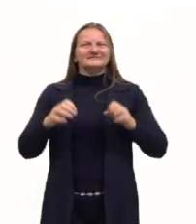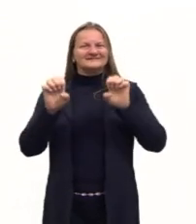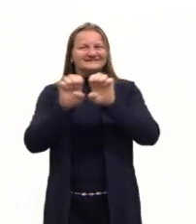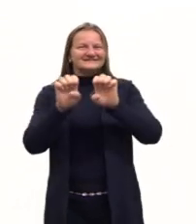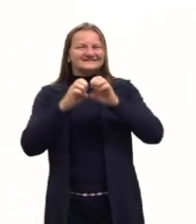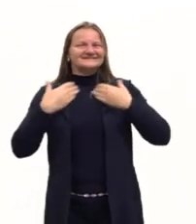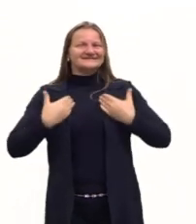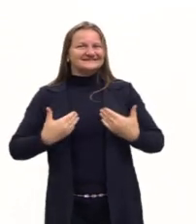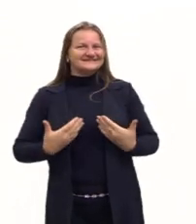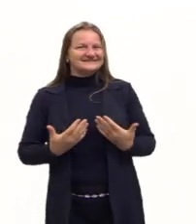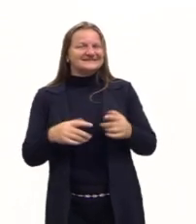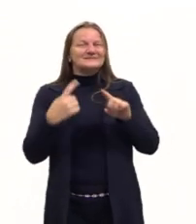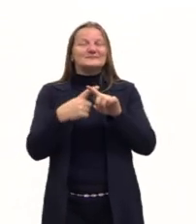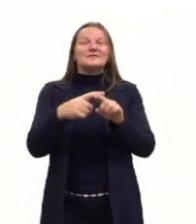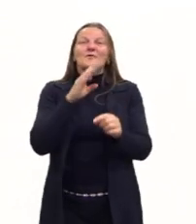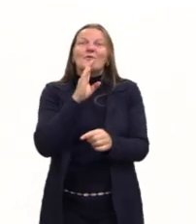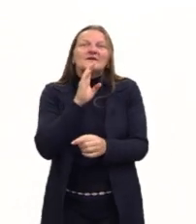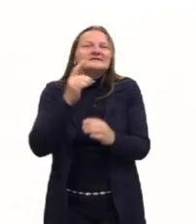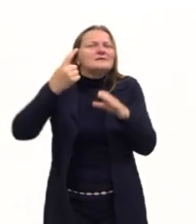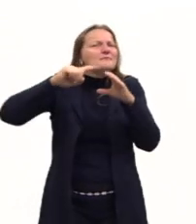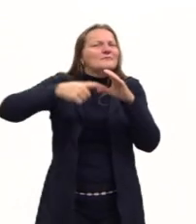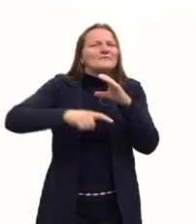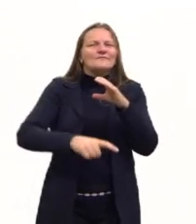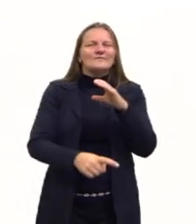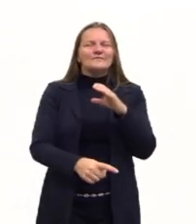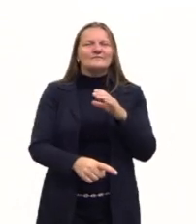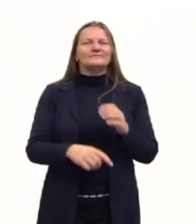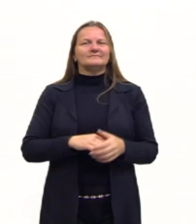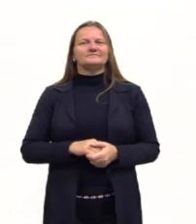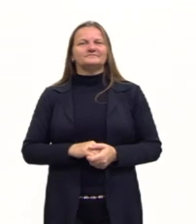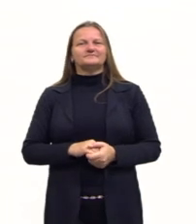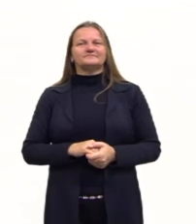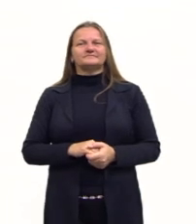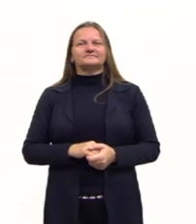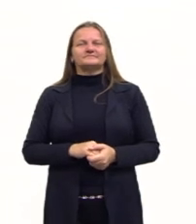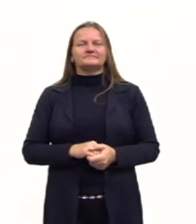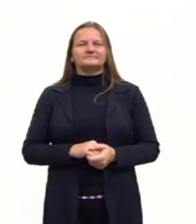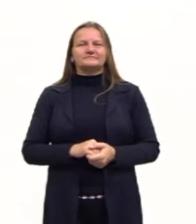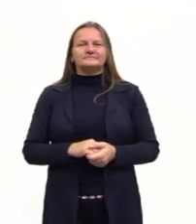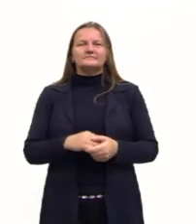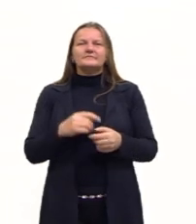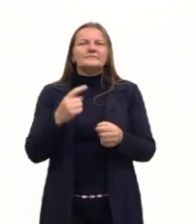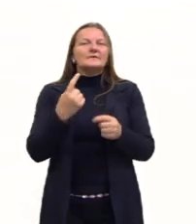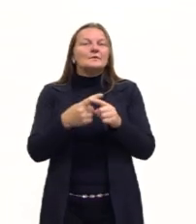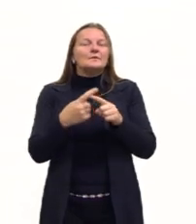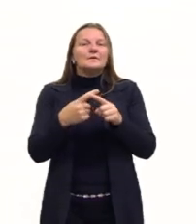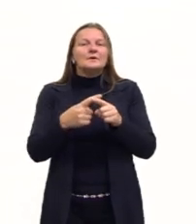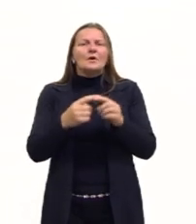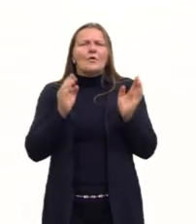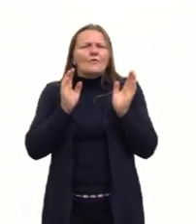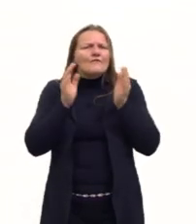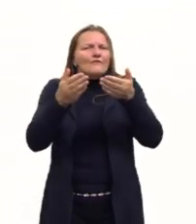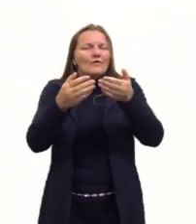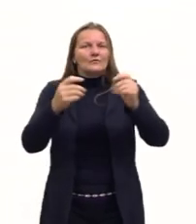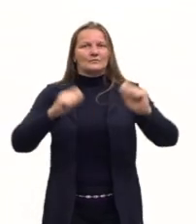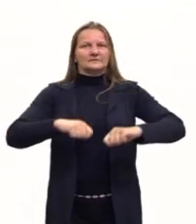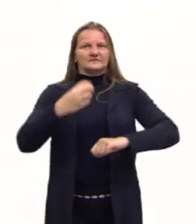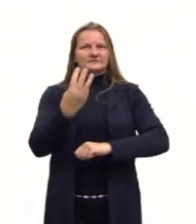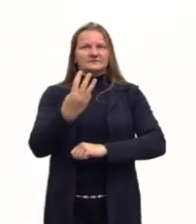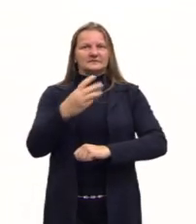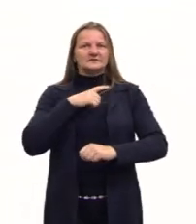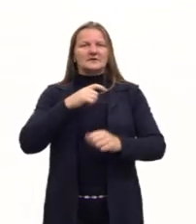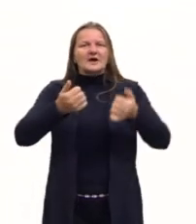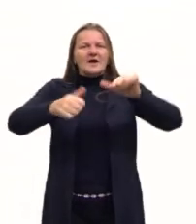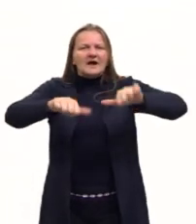e nós precisamos conhecê-la para vencê-la, é claro. O foco da competência 3 é